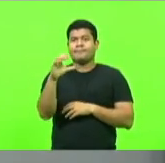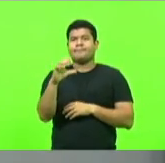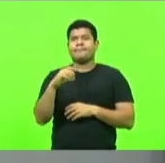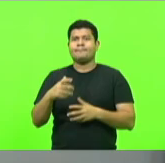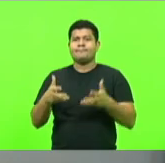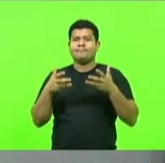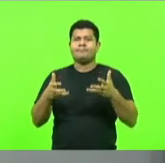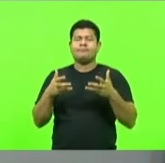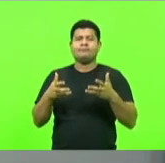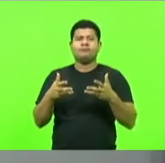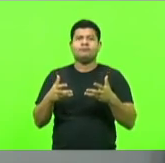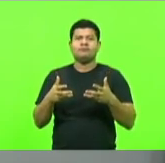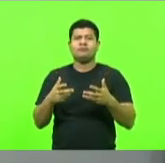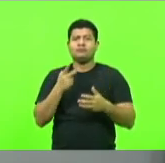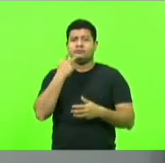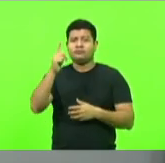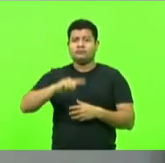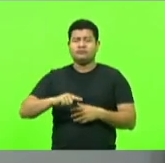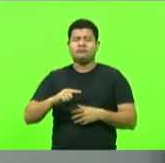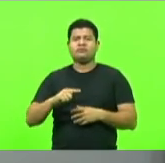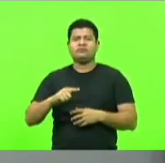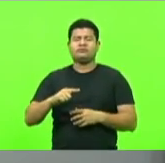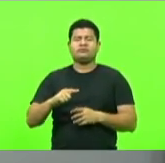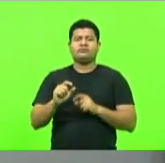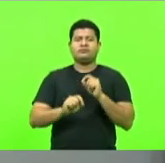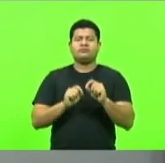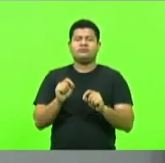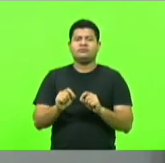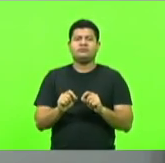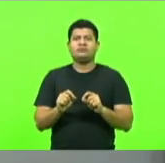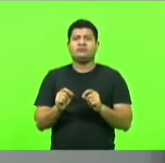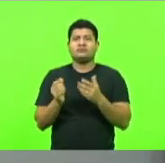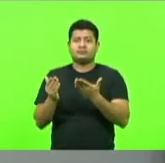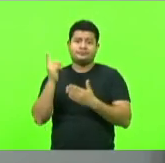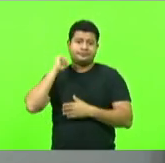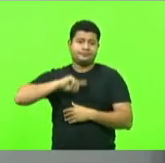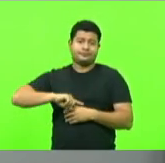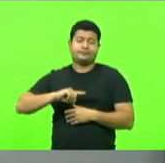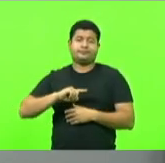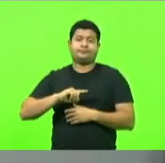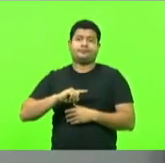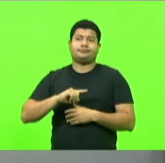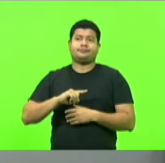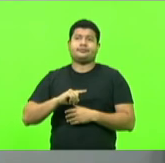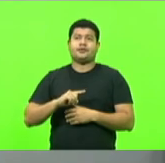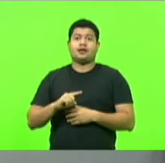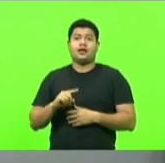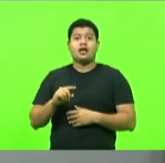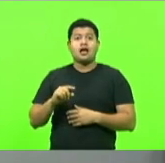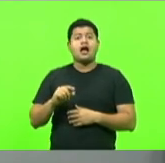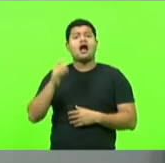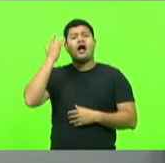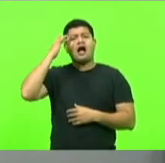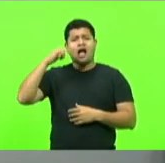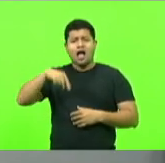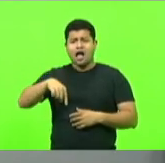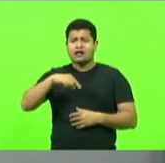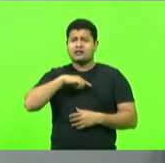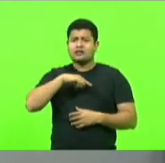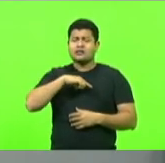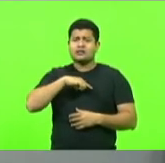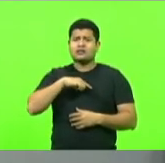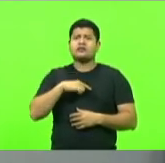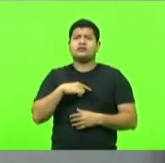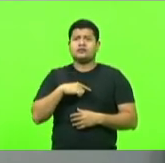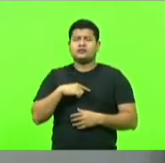aqui ressaltar o deputado Silvio Drevick, que comentou sobre que será que tem em Santa Catarina essas corridas?